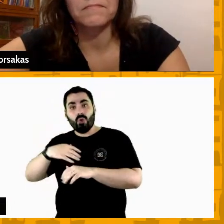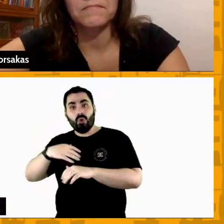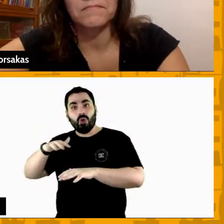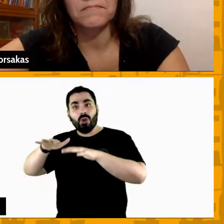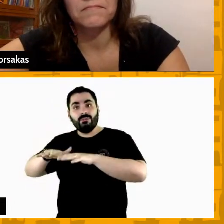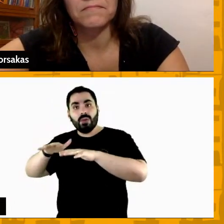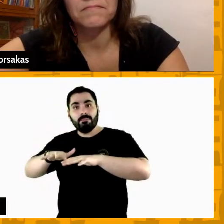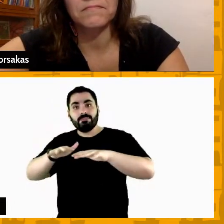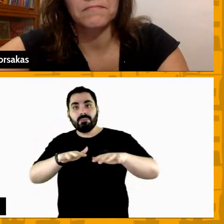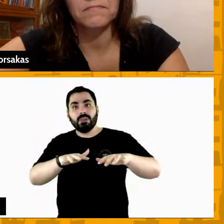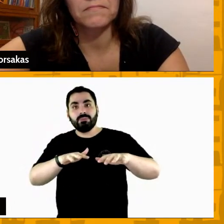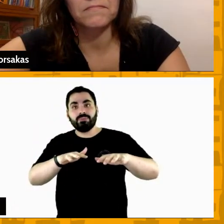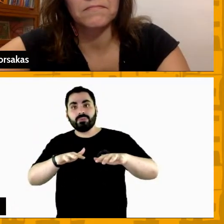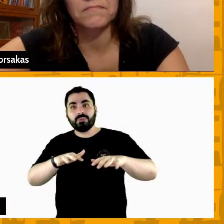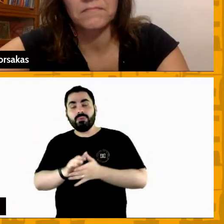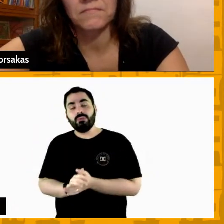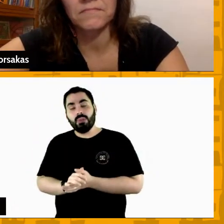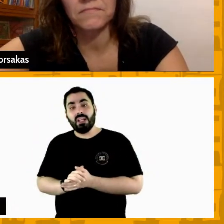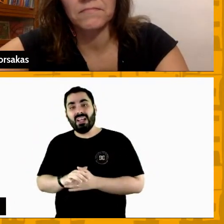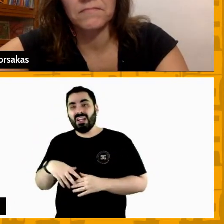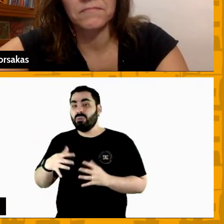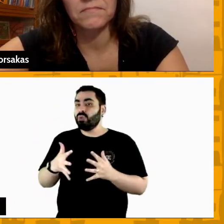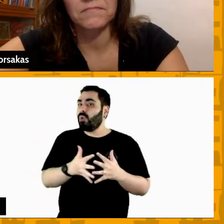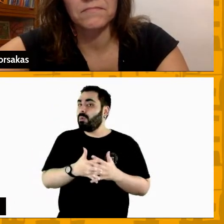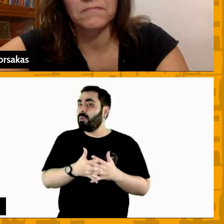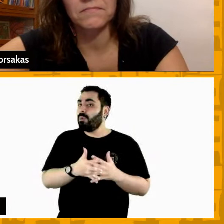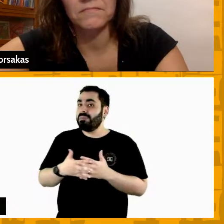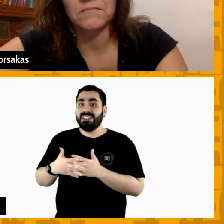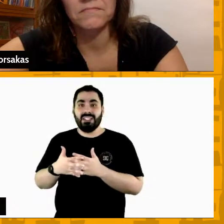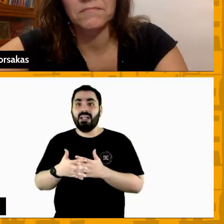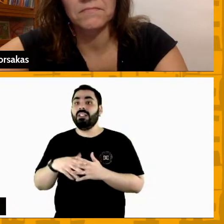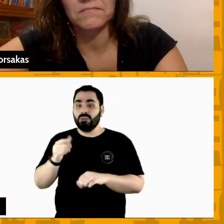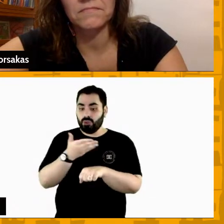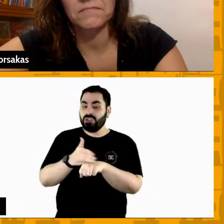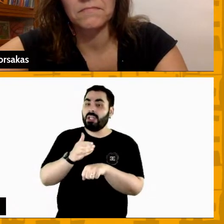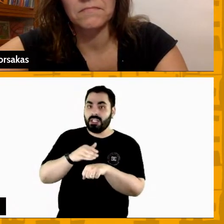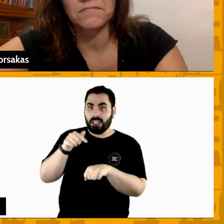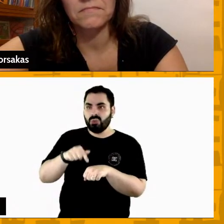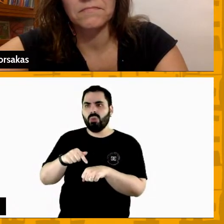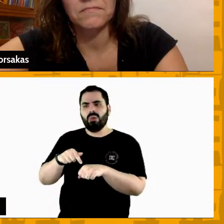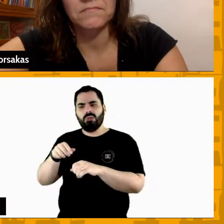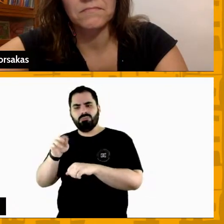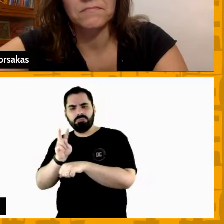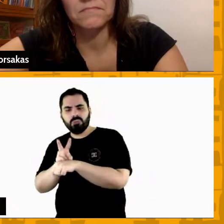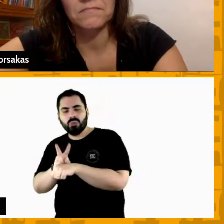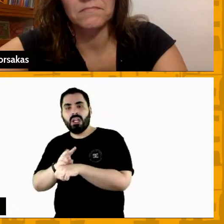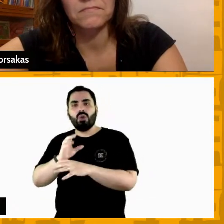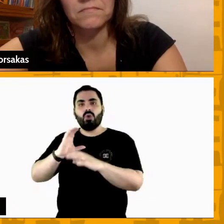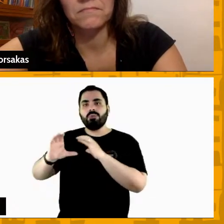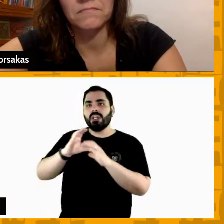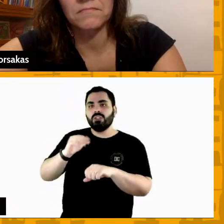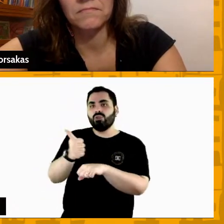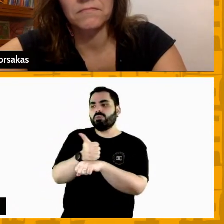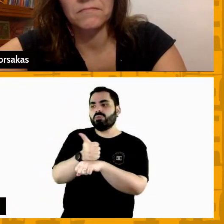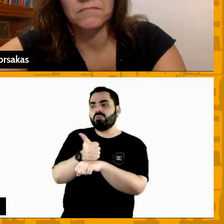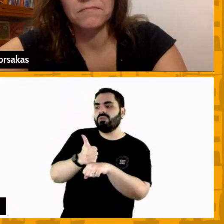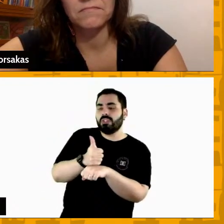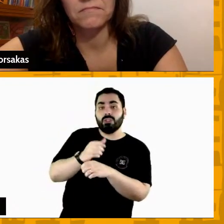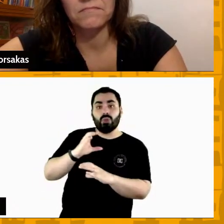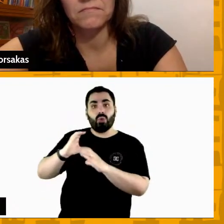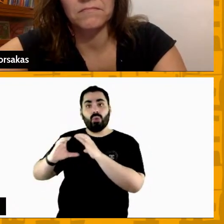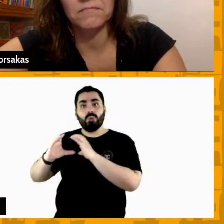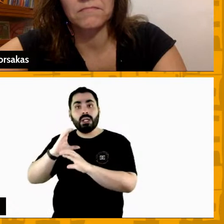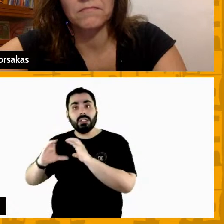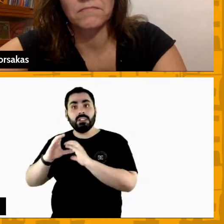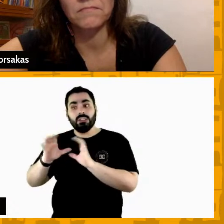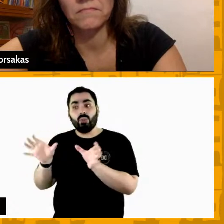complexo o que envolve o ser técnico a comunicação com os atletas e a comunicação entre os membros da